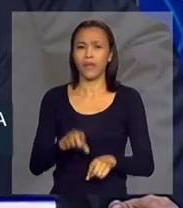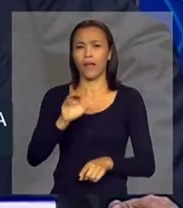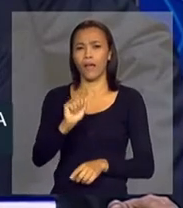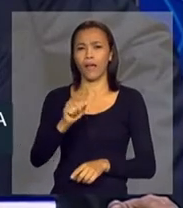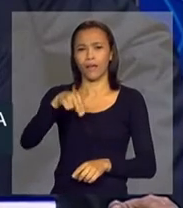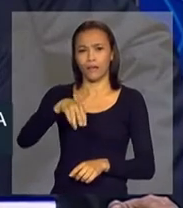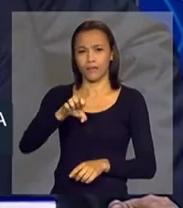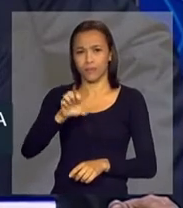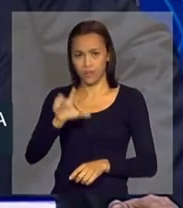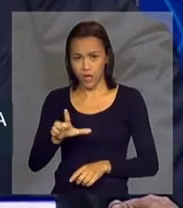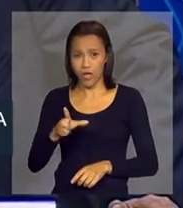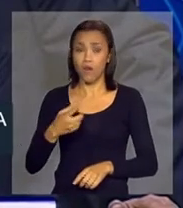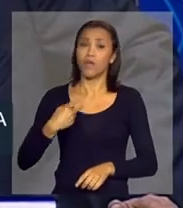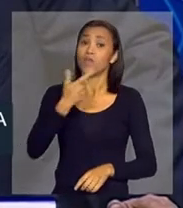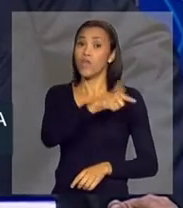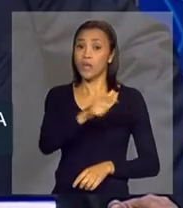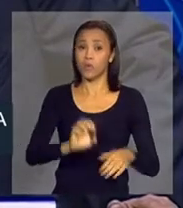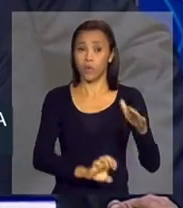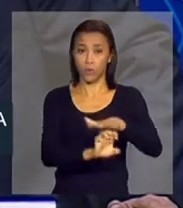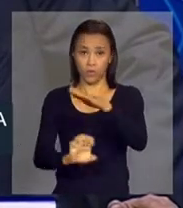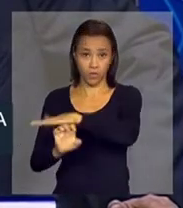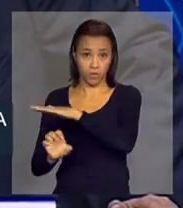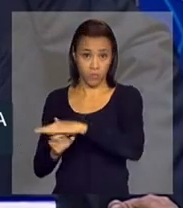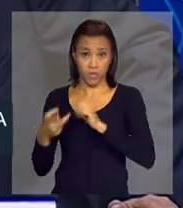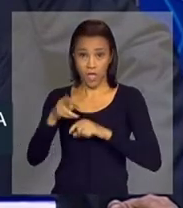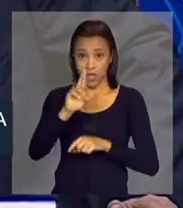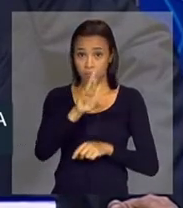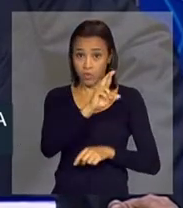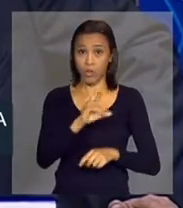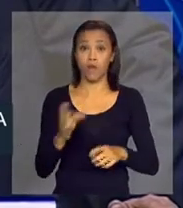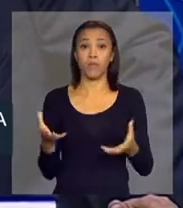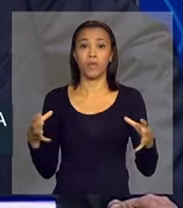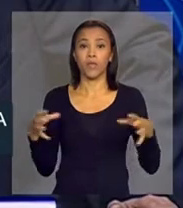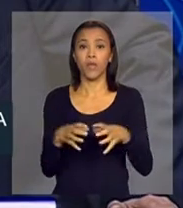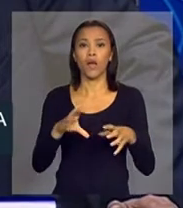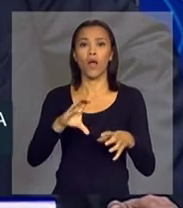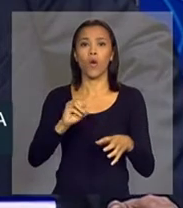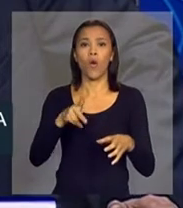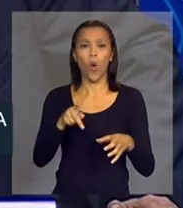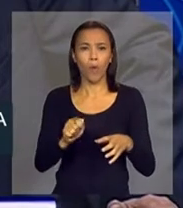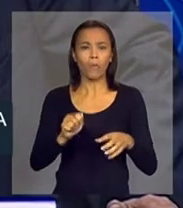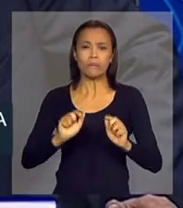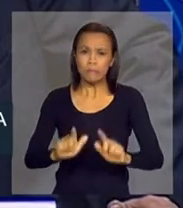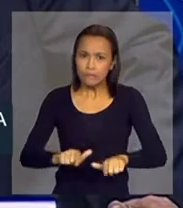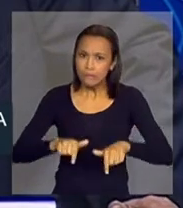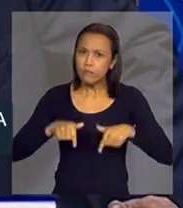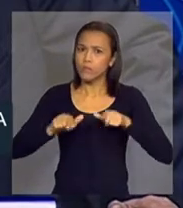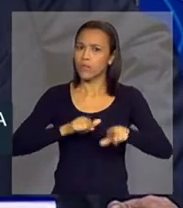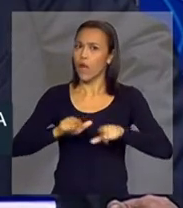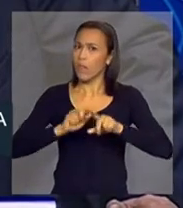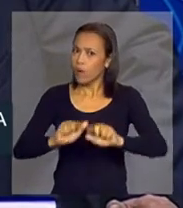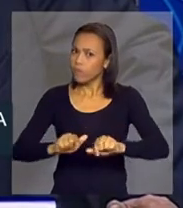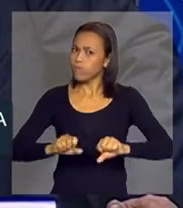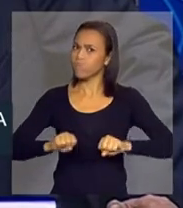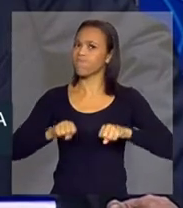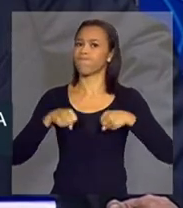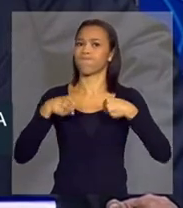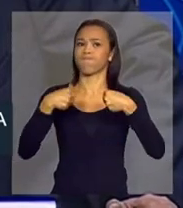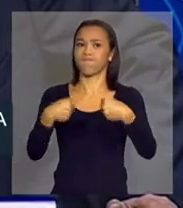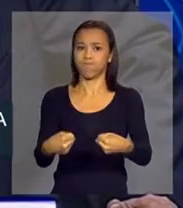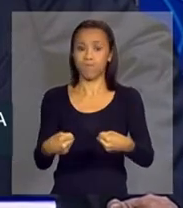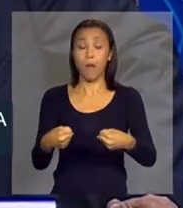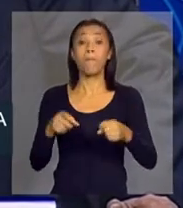e as empresas e os responsáveis pela Copa trabalham com muito afinco para